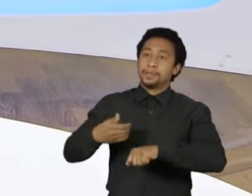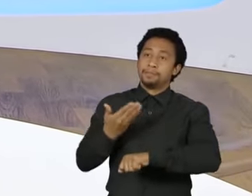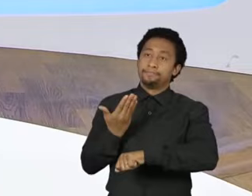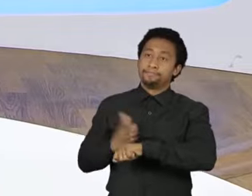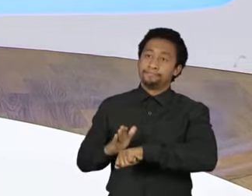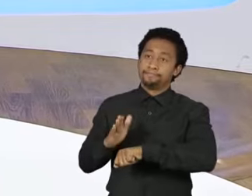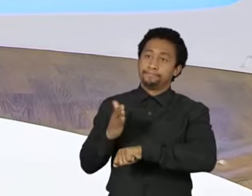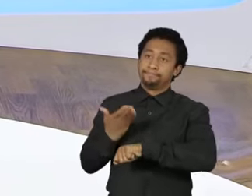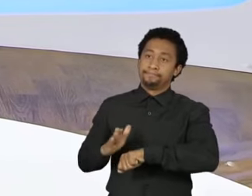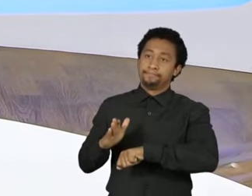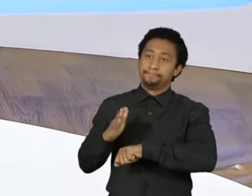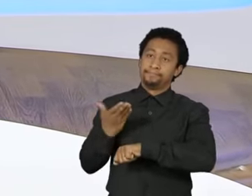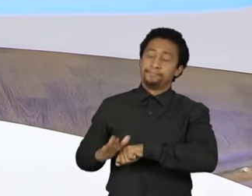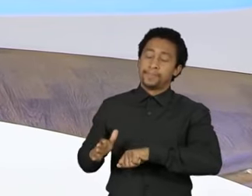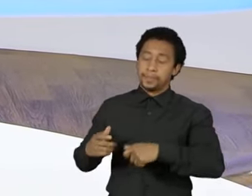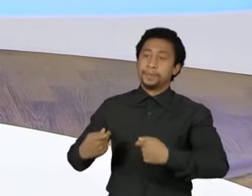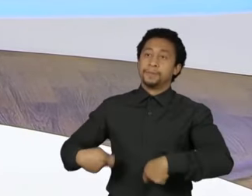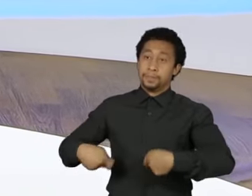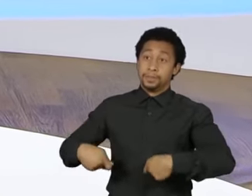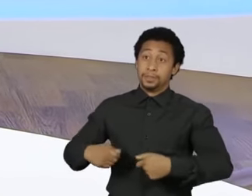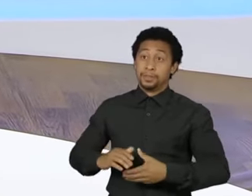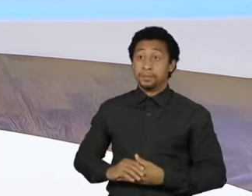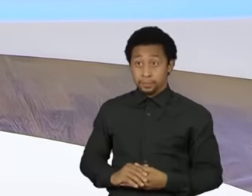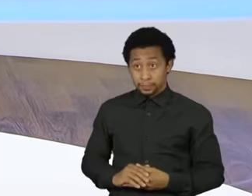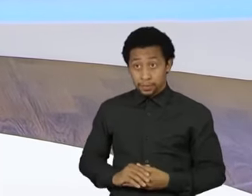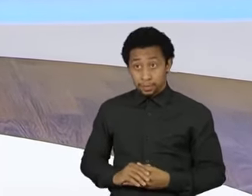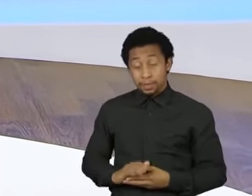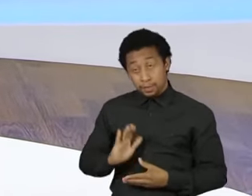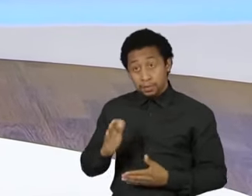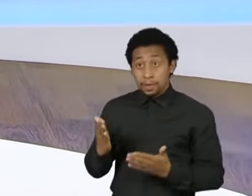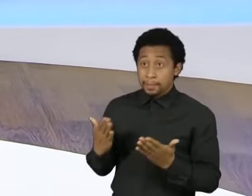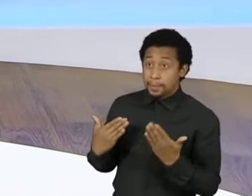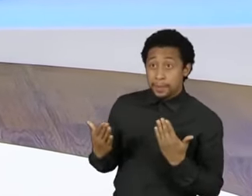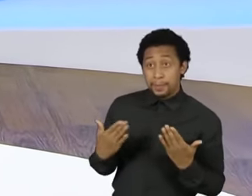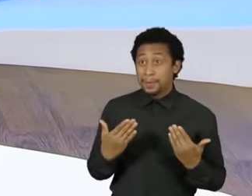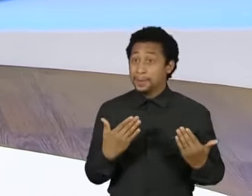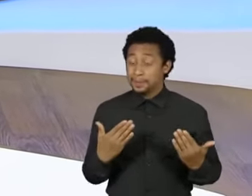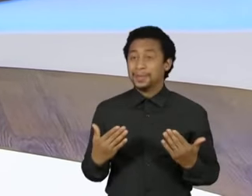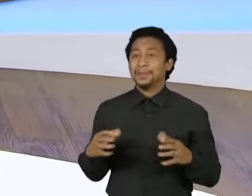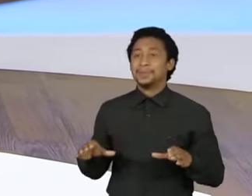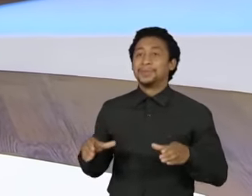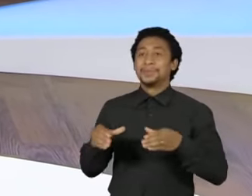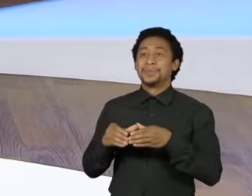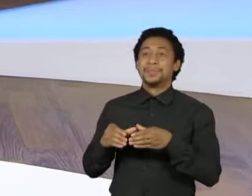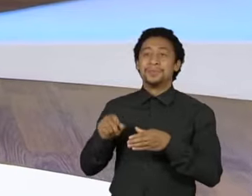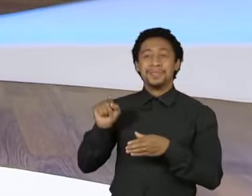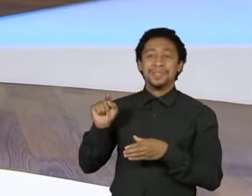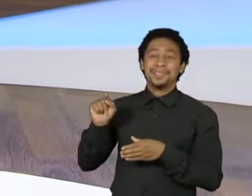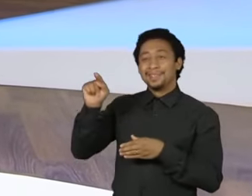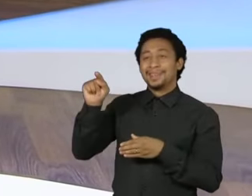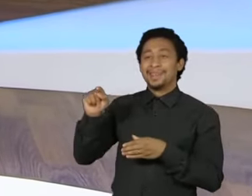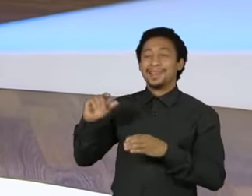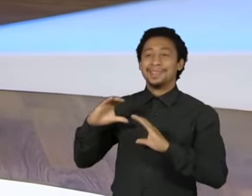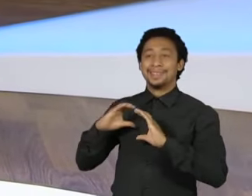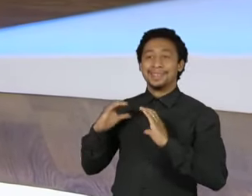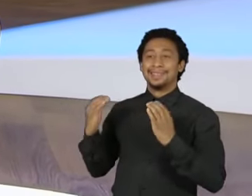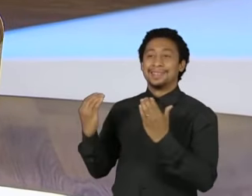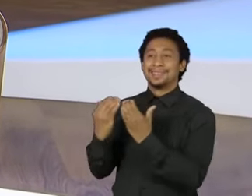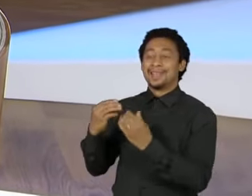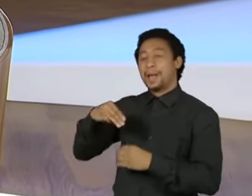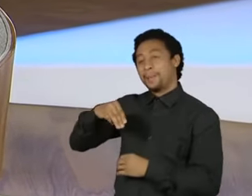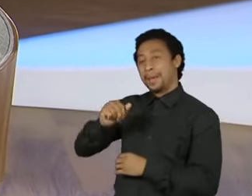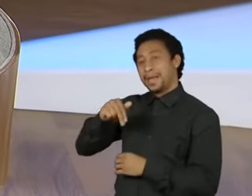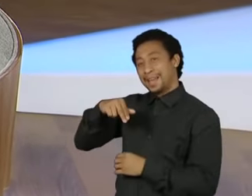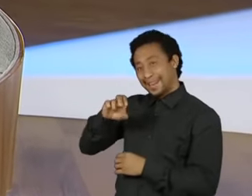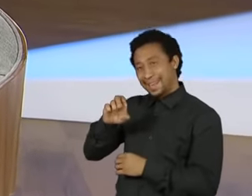público no público muito bonito, que foi a formatura lá no Mané Garrincha, lá em Brasília, a formatura